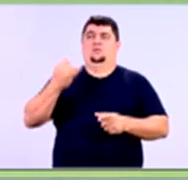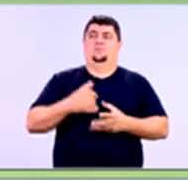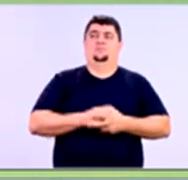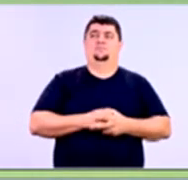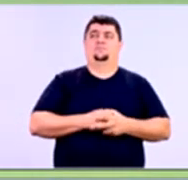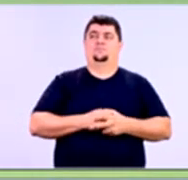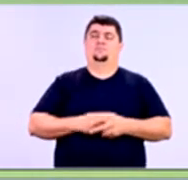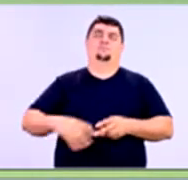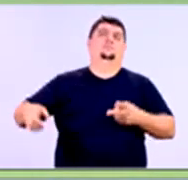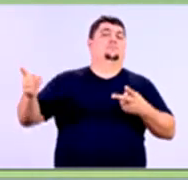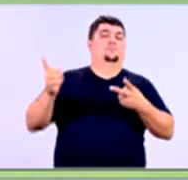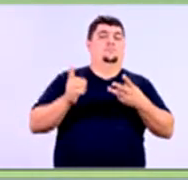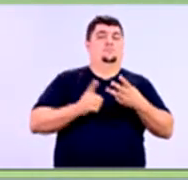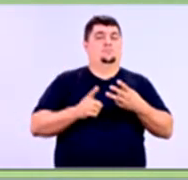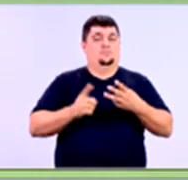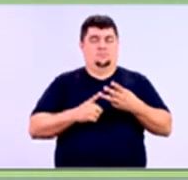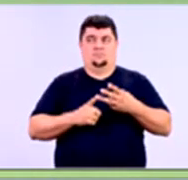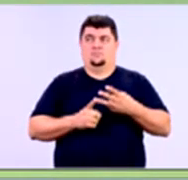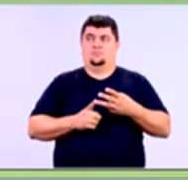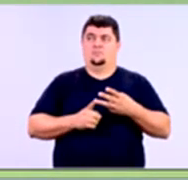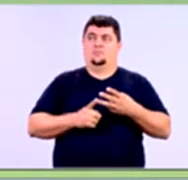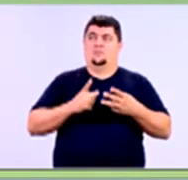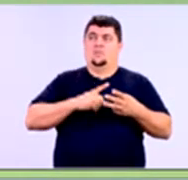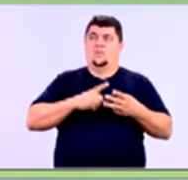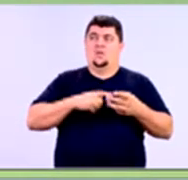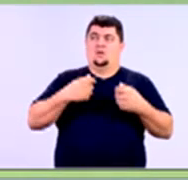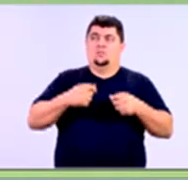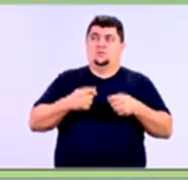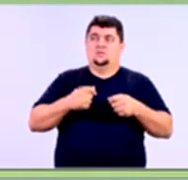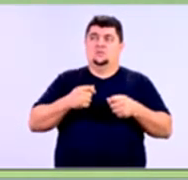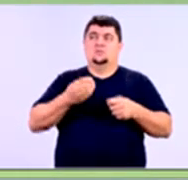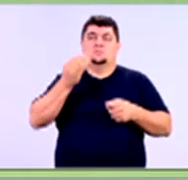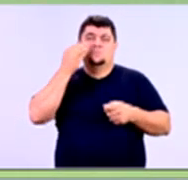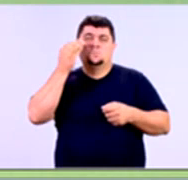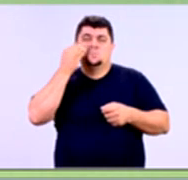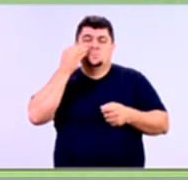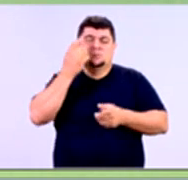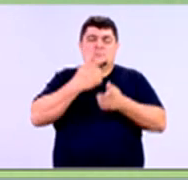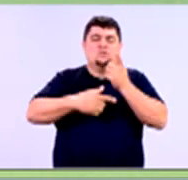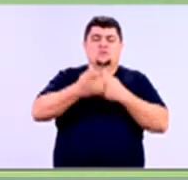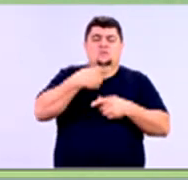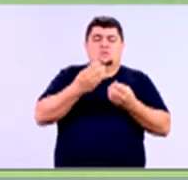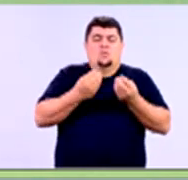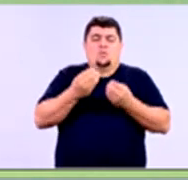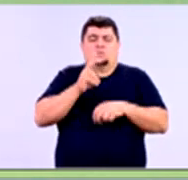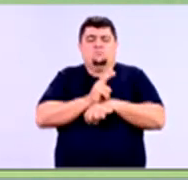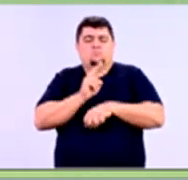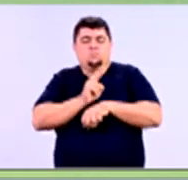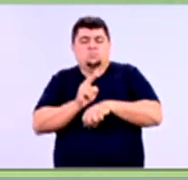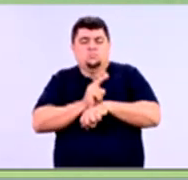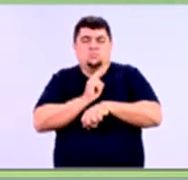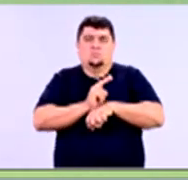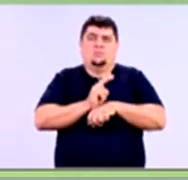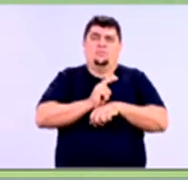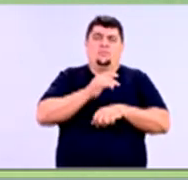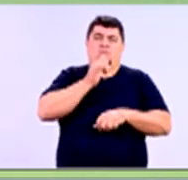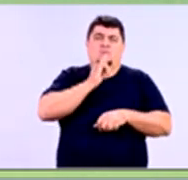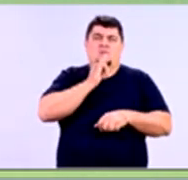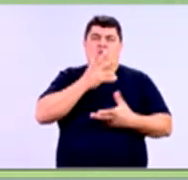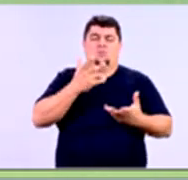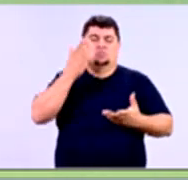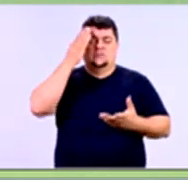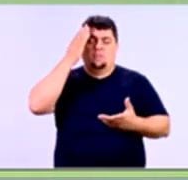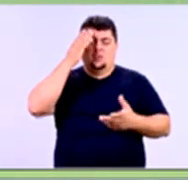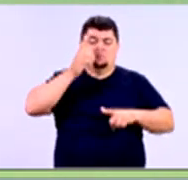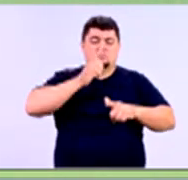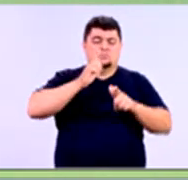Além disso, a gente fala também do gerenciamento de modelos de gestão de risco. Para a gente gerenciar modelos de gestão de